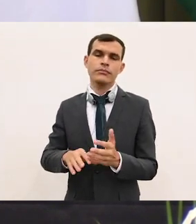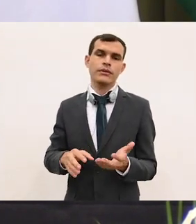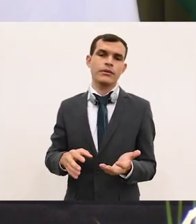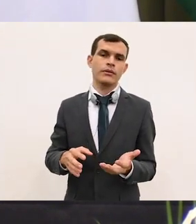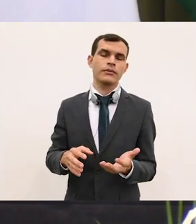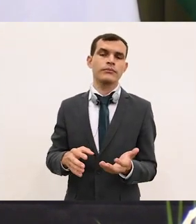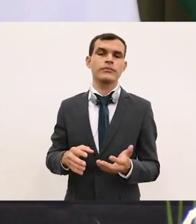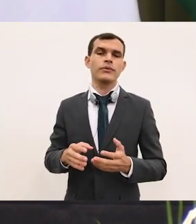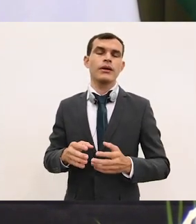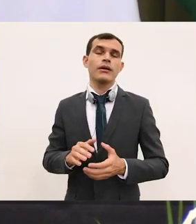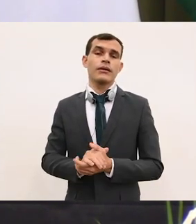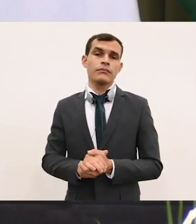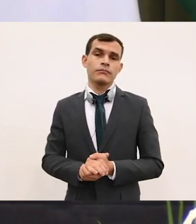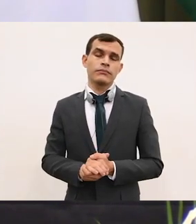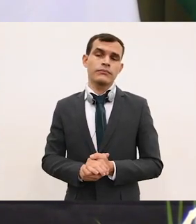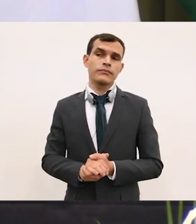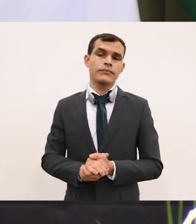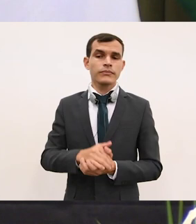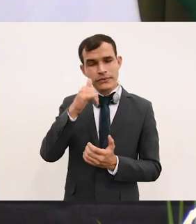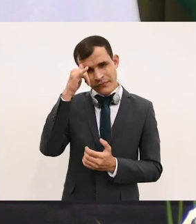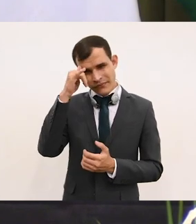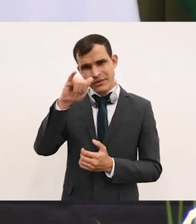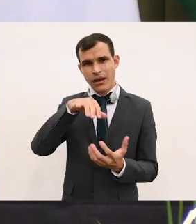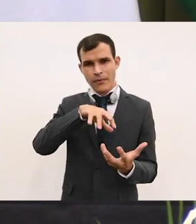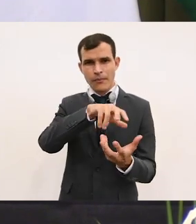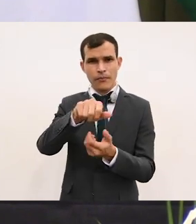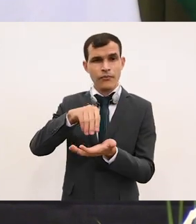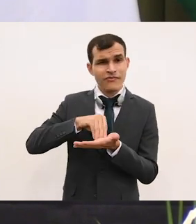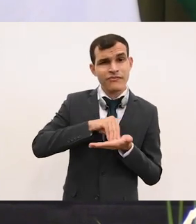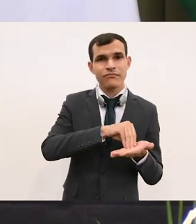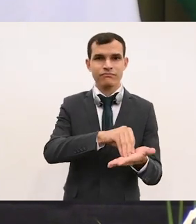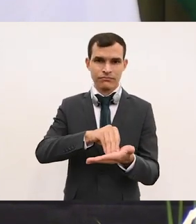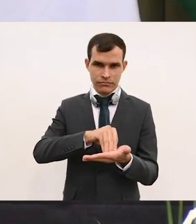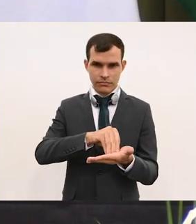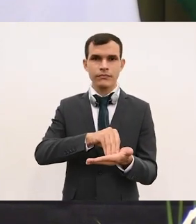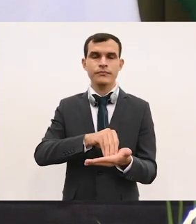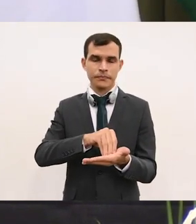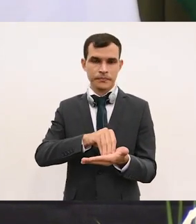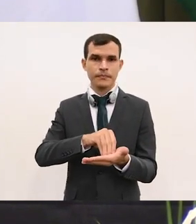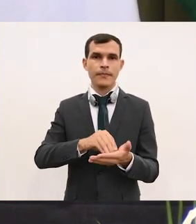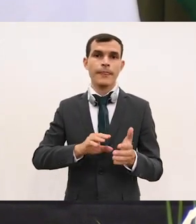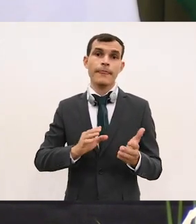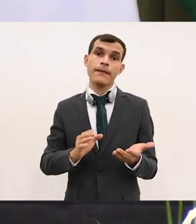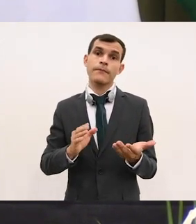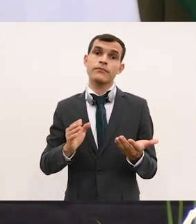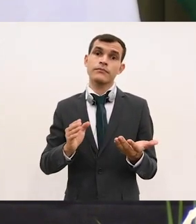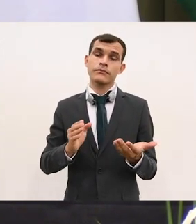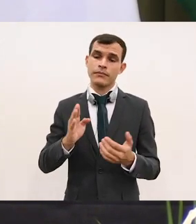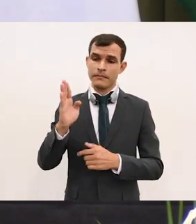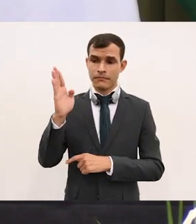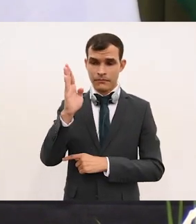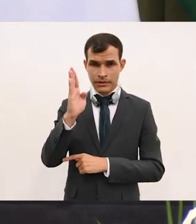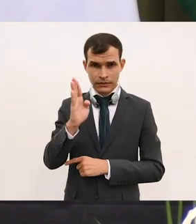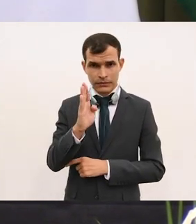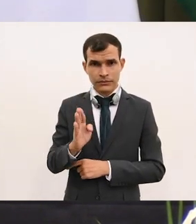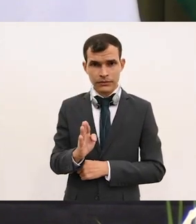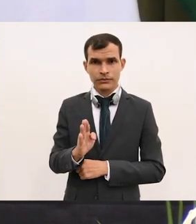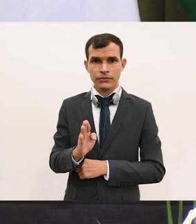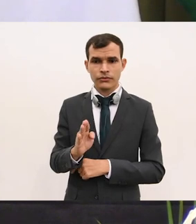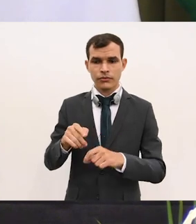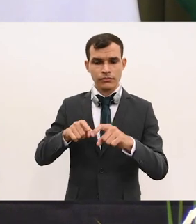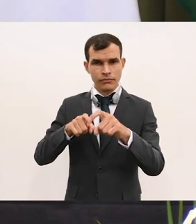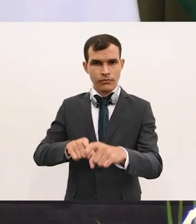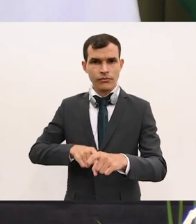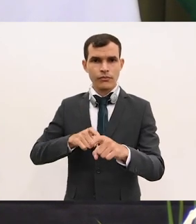alimentos no mundo. E o que nós respondemos foi de que nós temos nossa produção toda engajada em